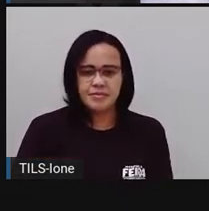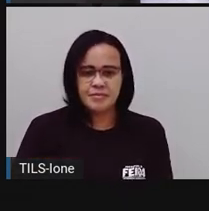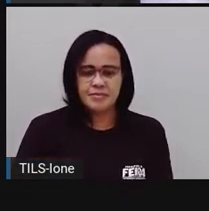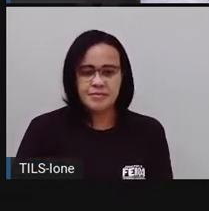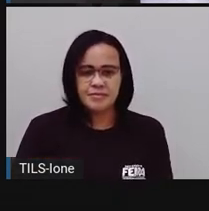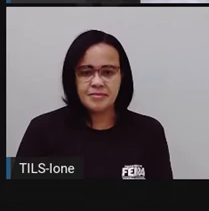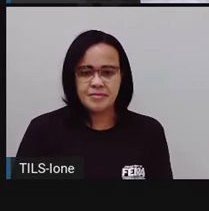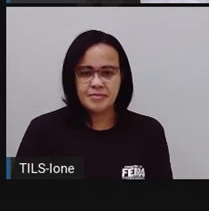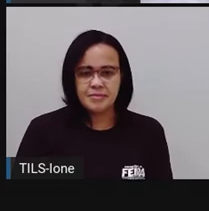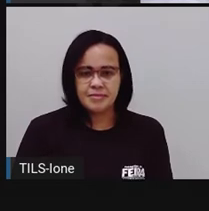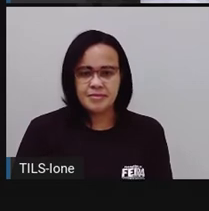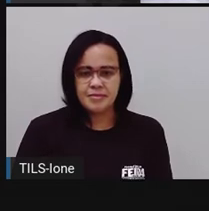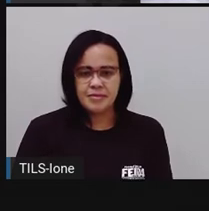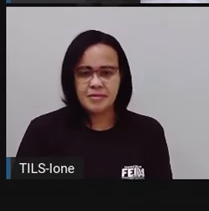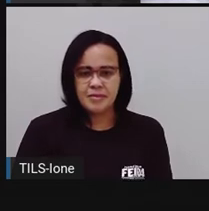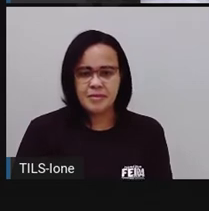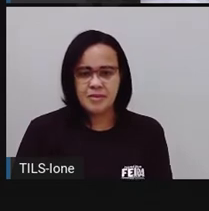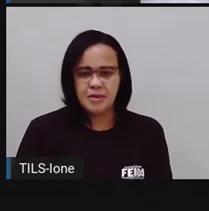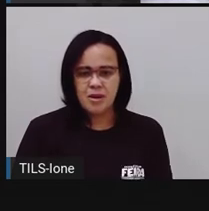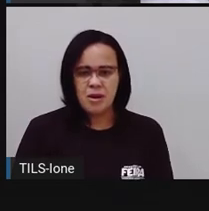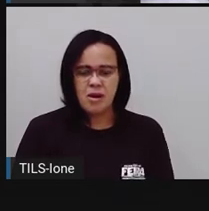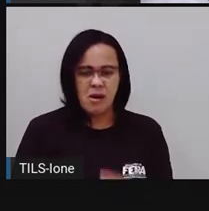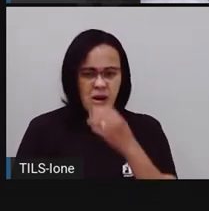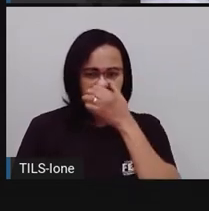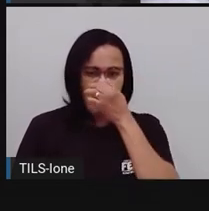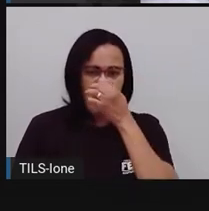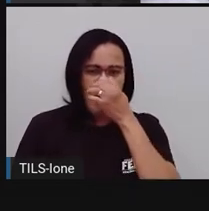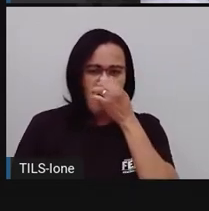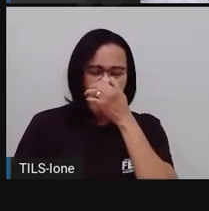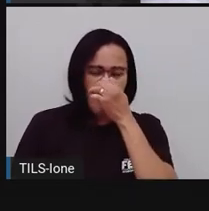Que bebeu a água...